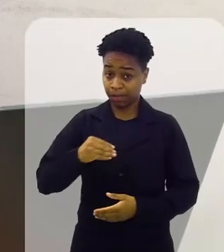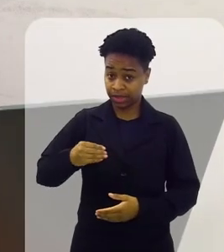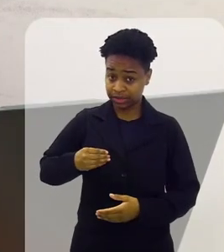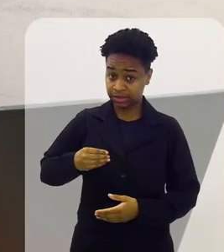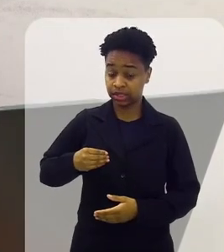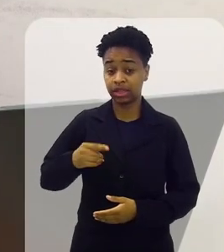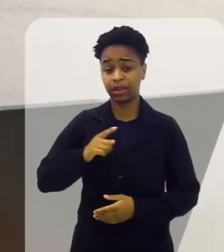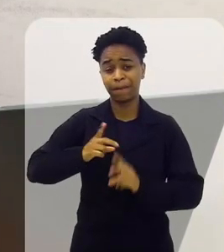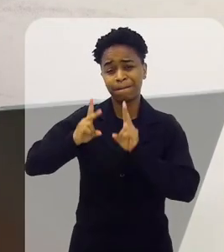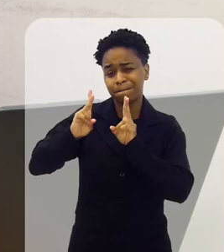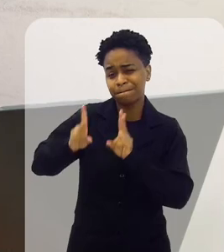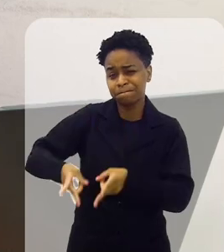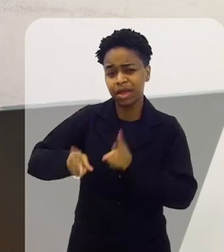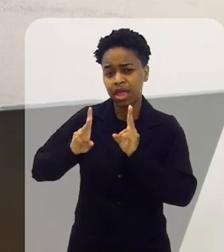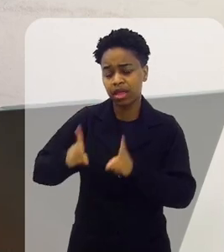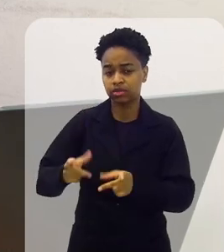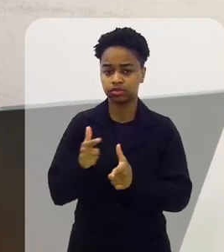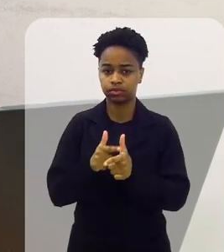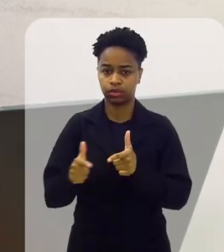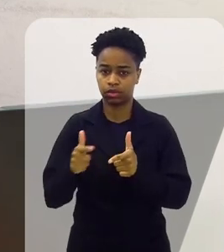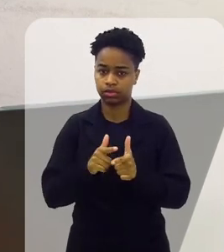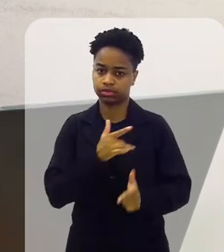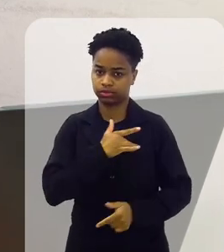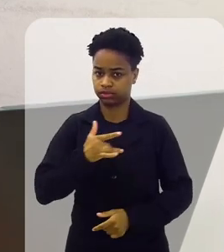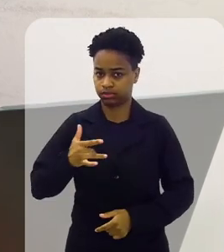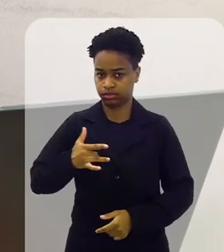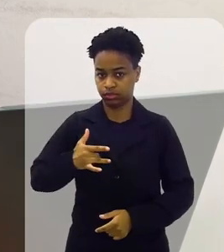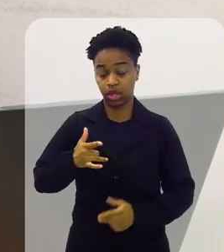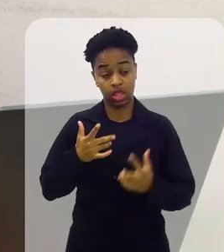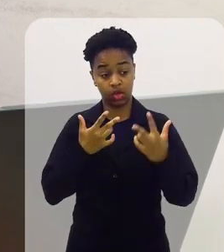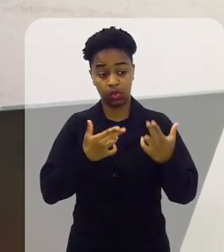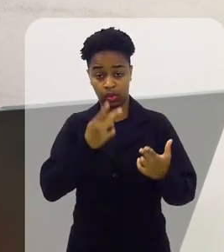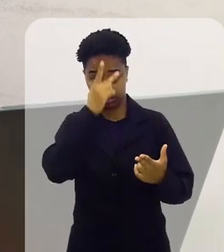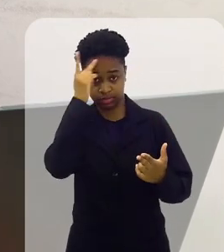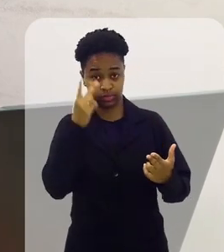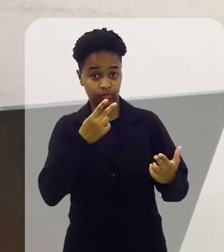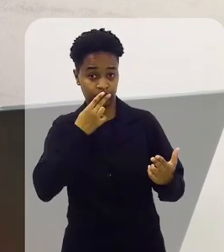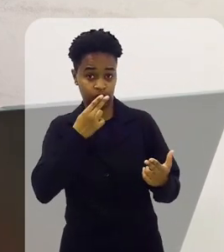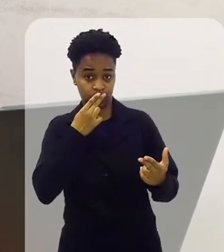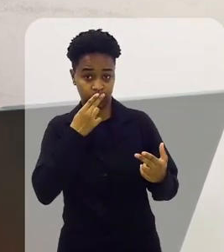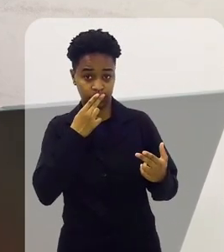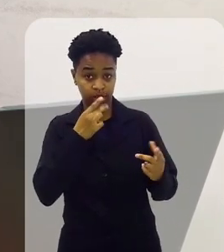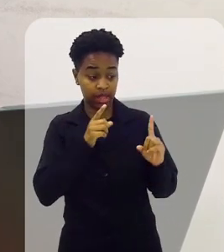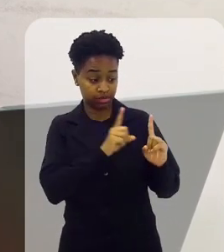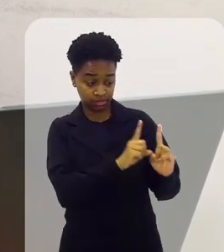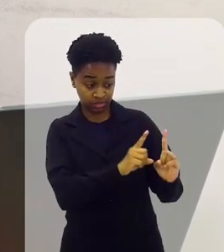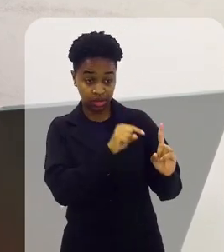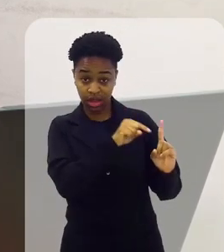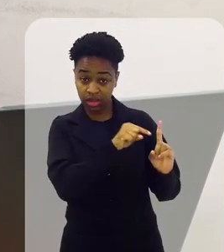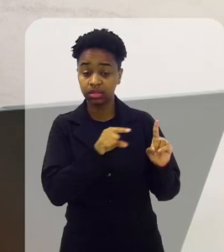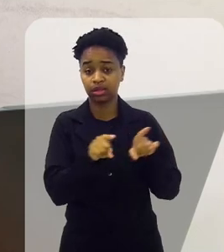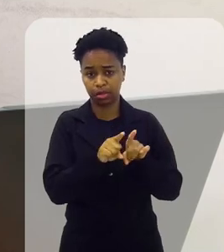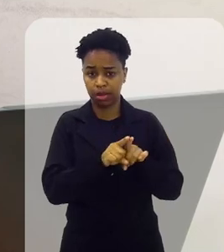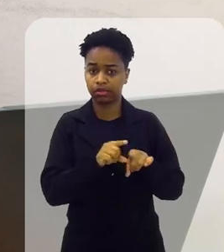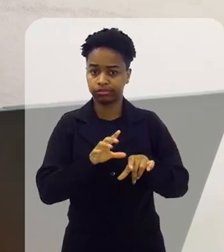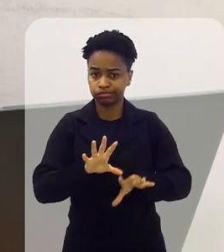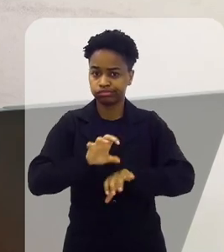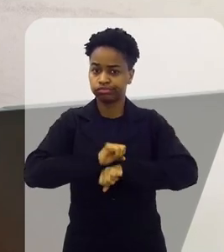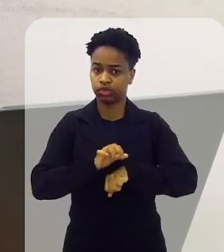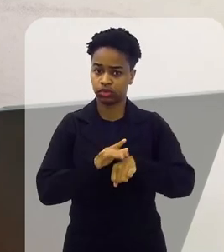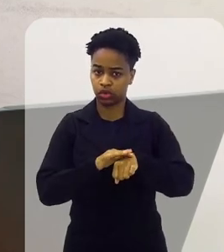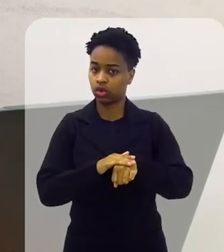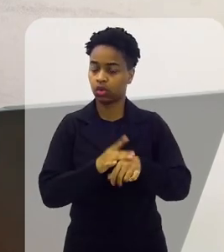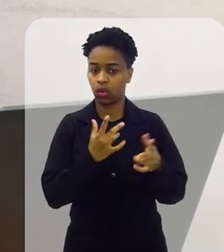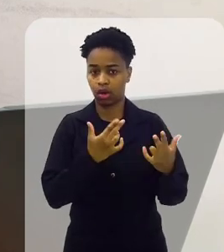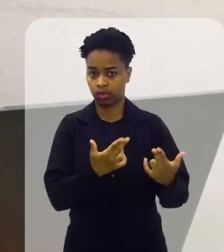vão desenvolver os mesmos problemas de saúde que os tabagistas ativos, certo? É